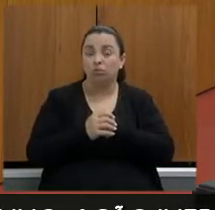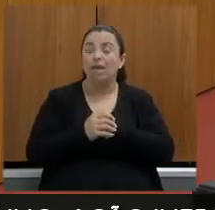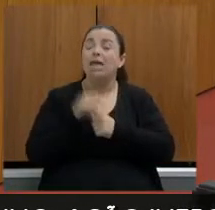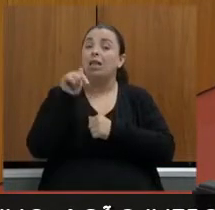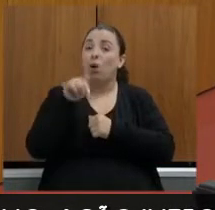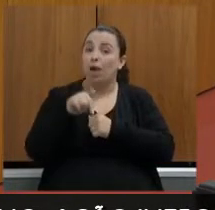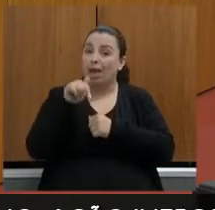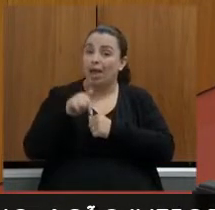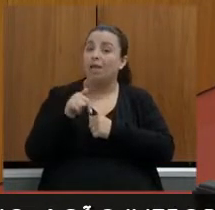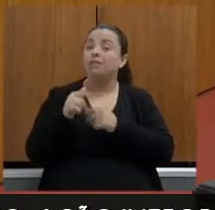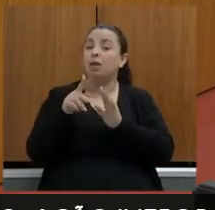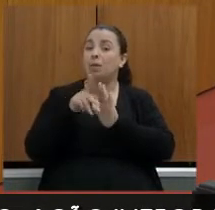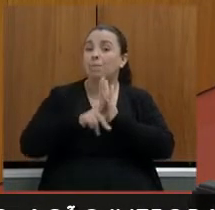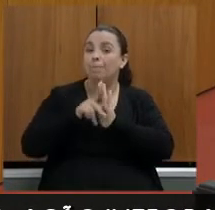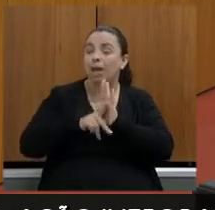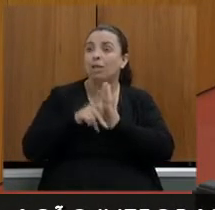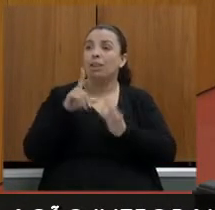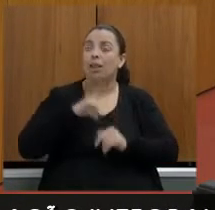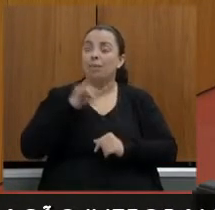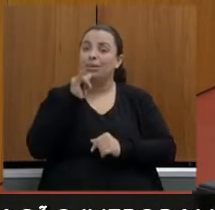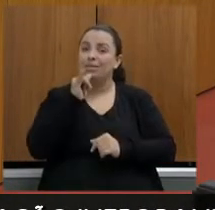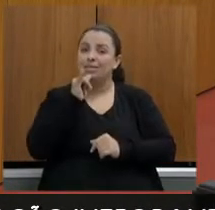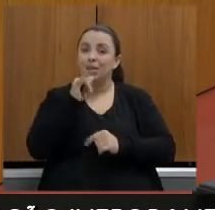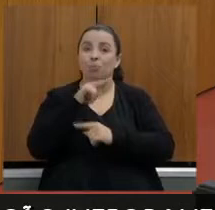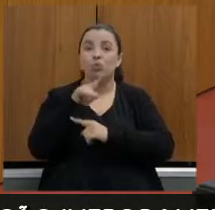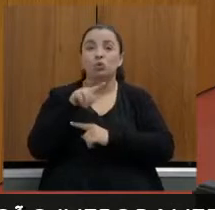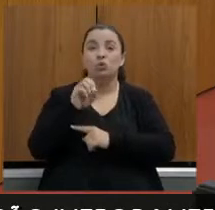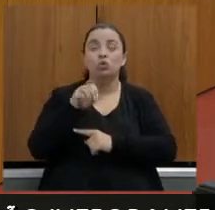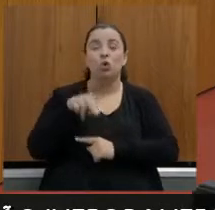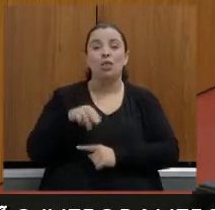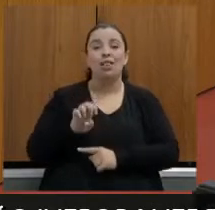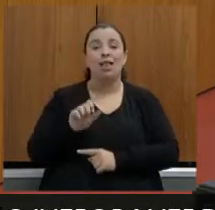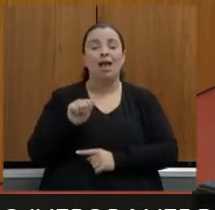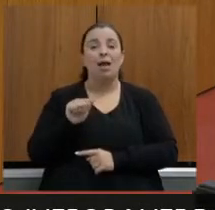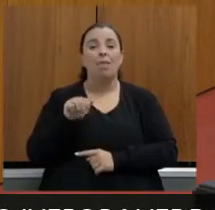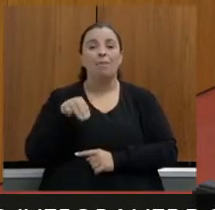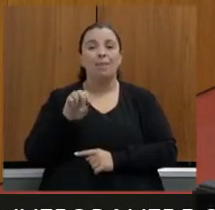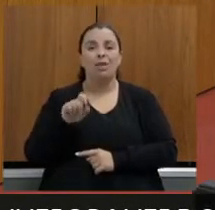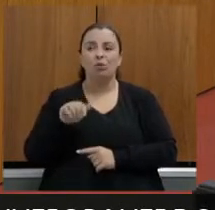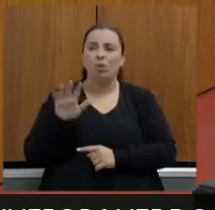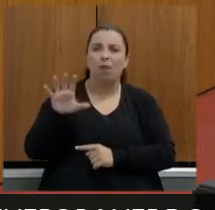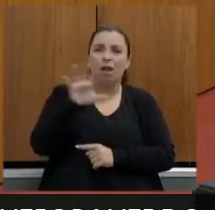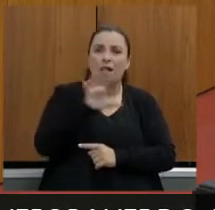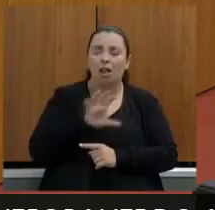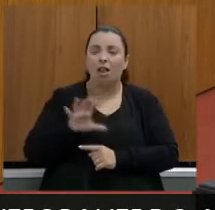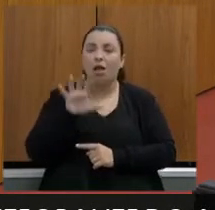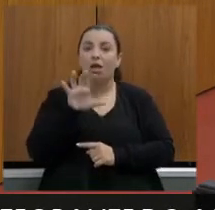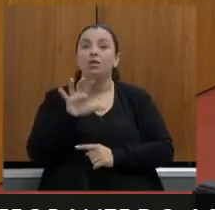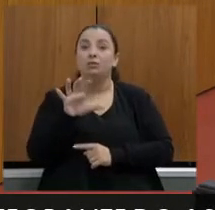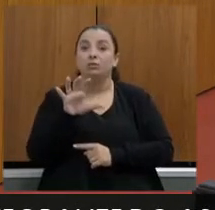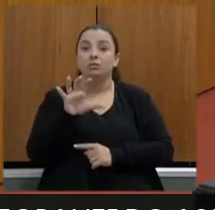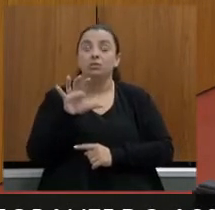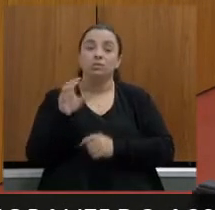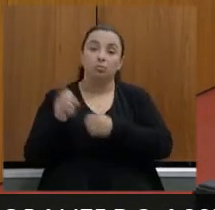tratada ali a questão de zoneamento por exemplo macro zoneamento metropolitano também a questão de